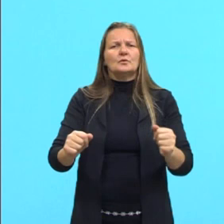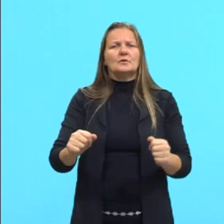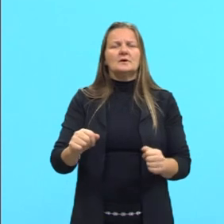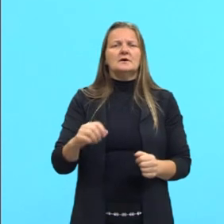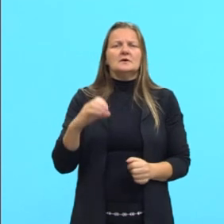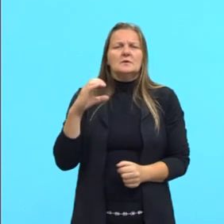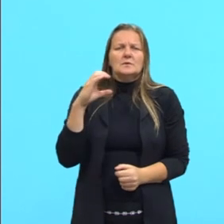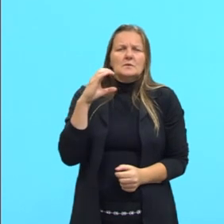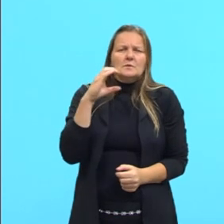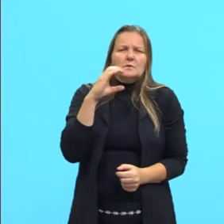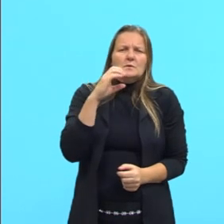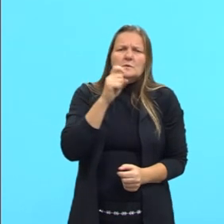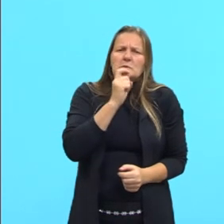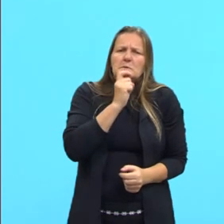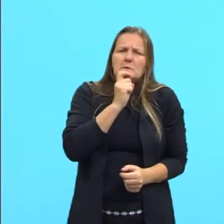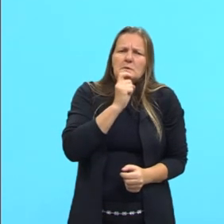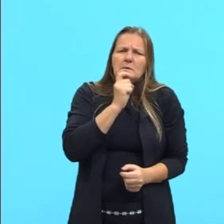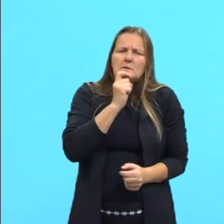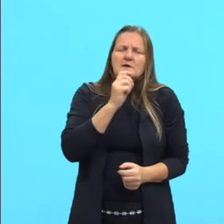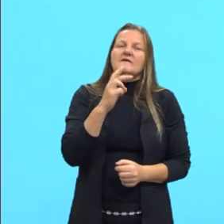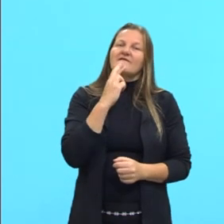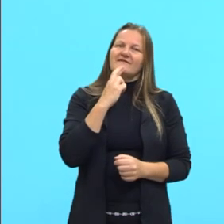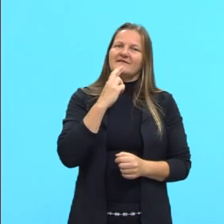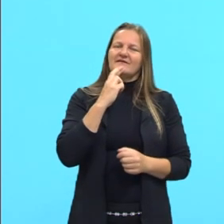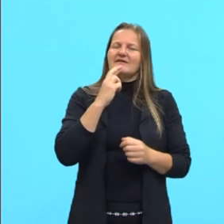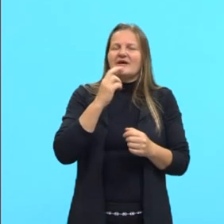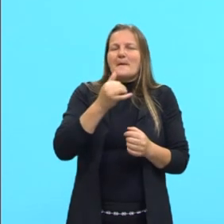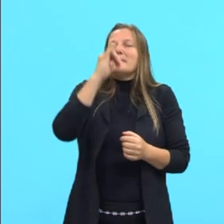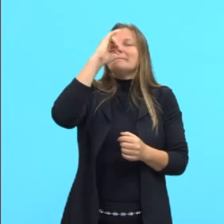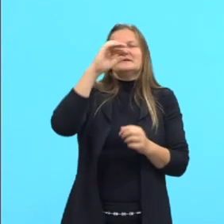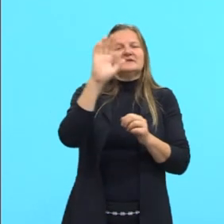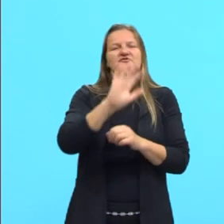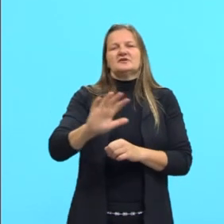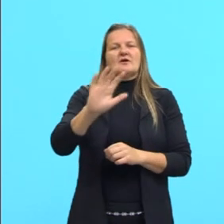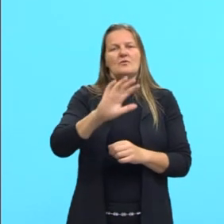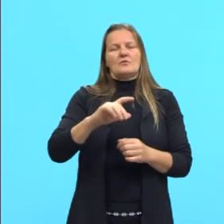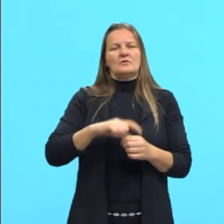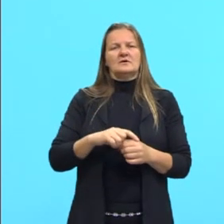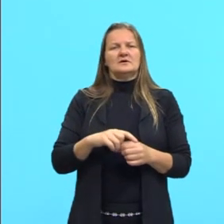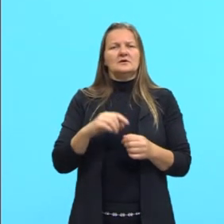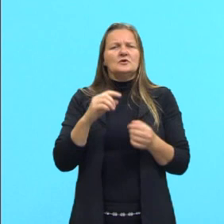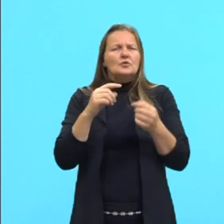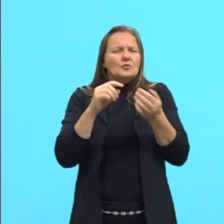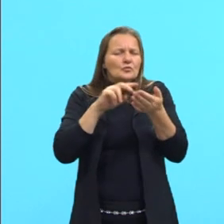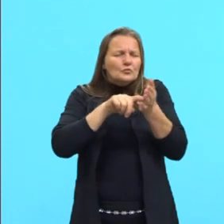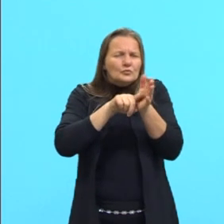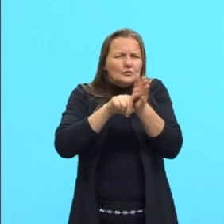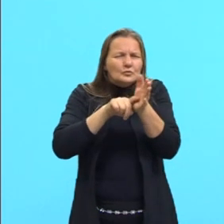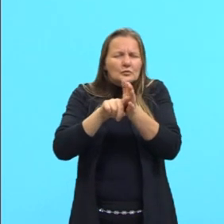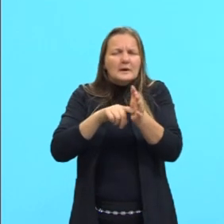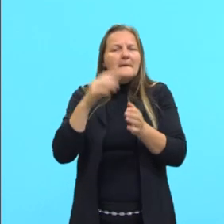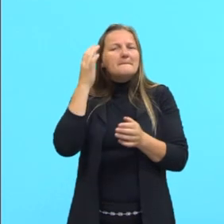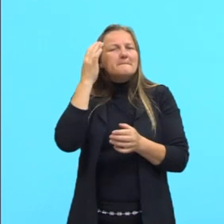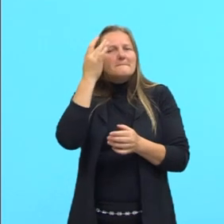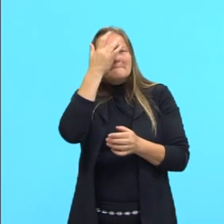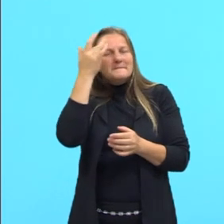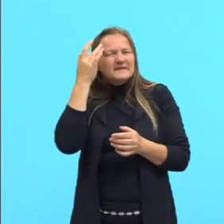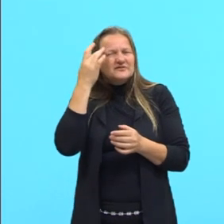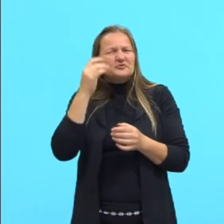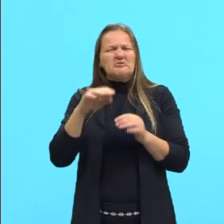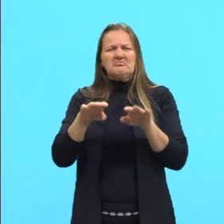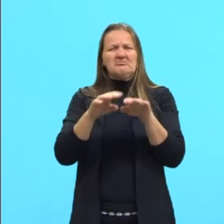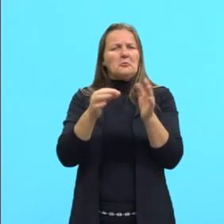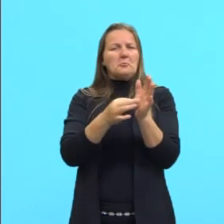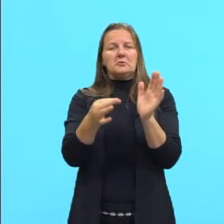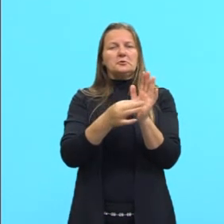e resfriamento das bebidas. Uma interpretação equivocada, baseada no senso comum, relaciona esse efeito